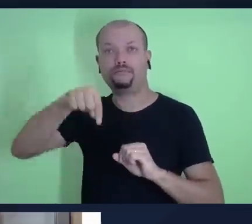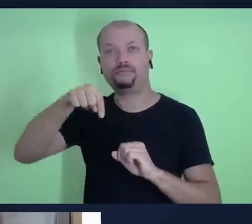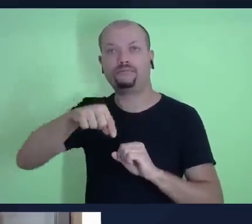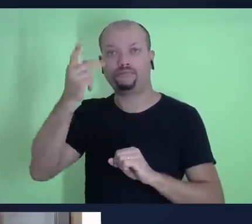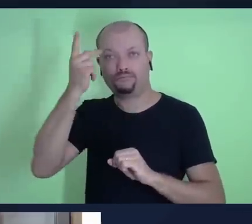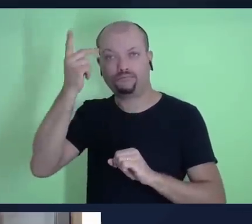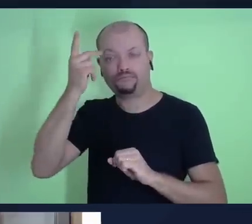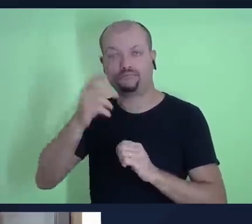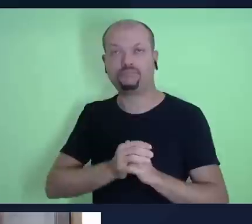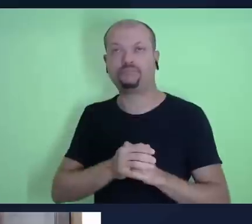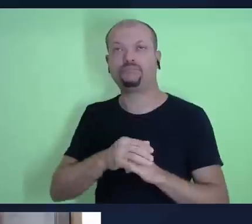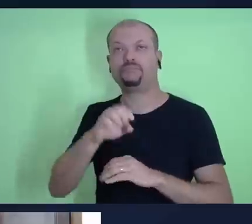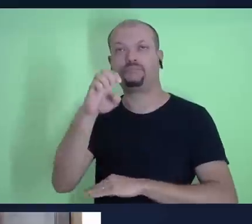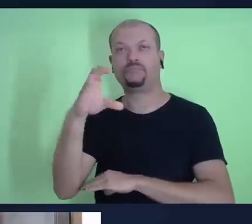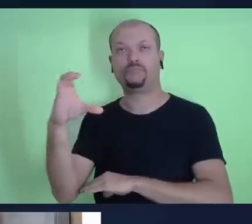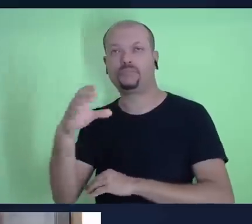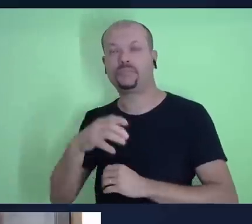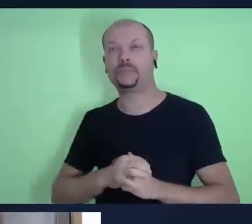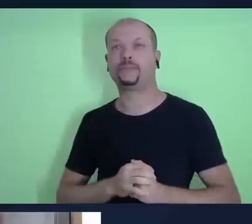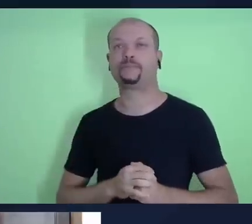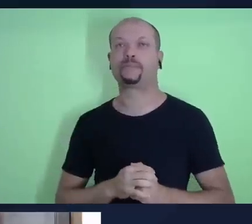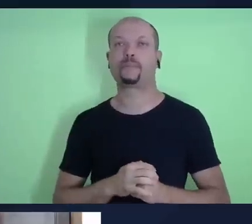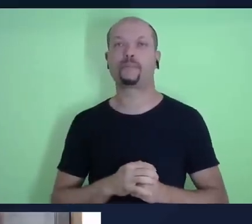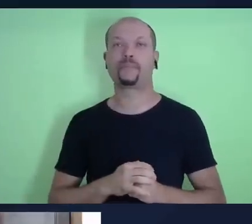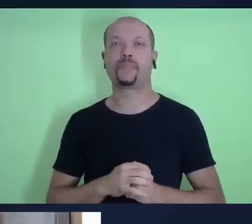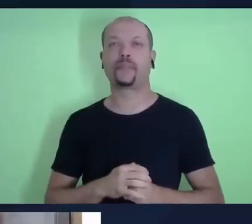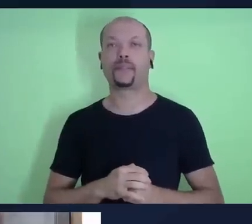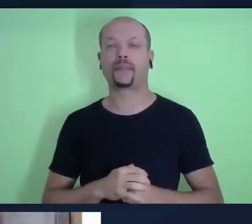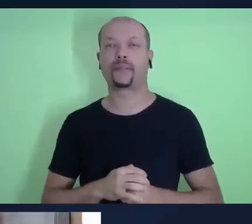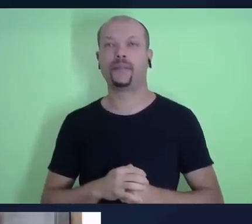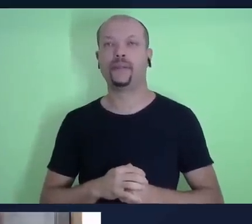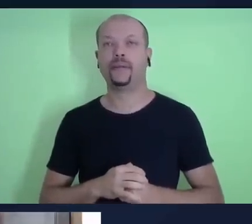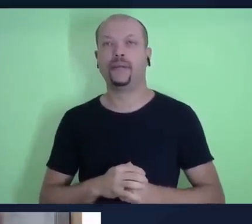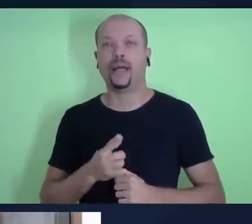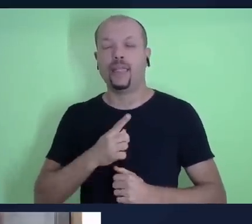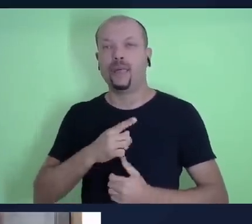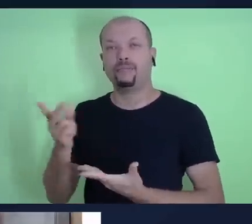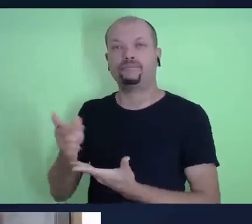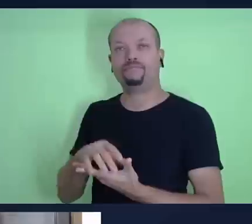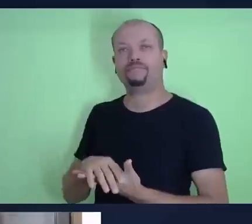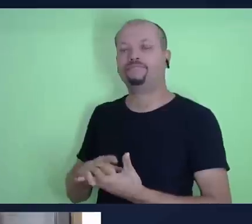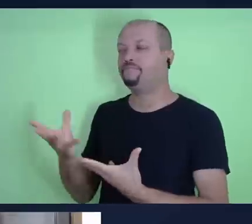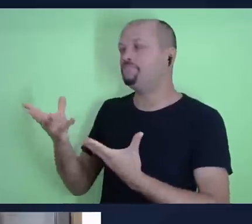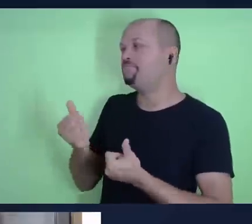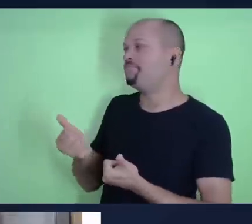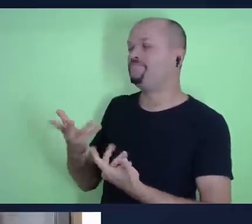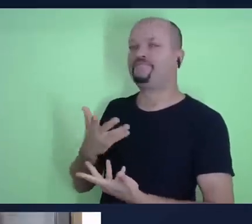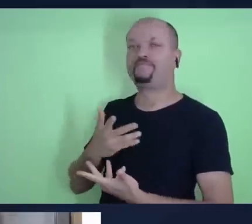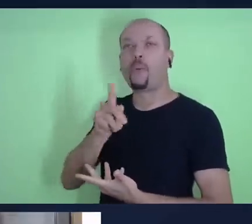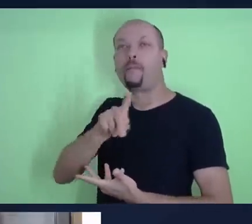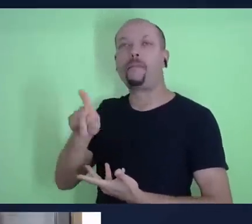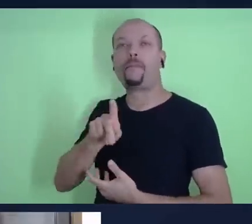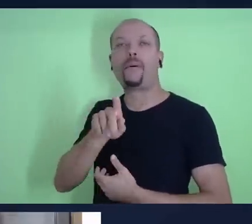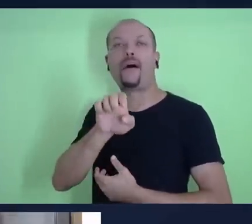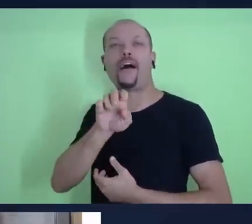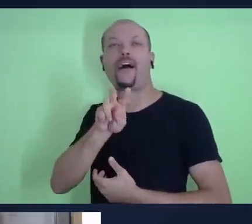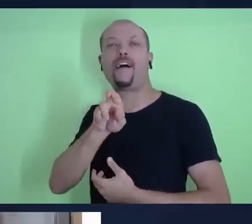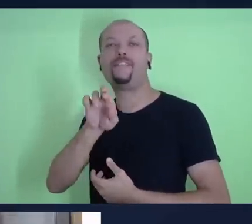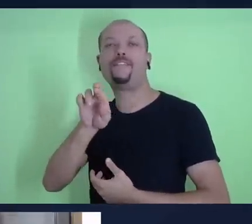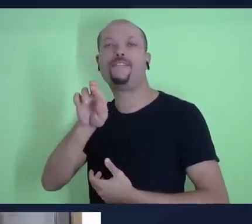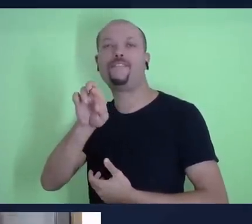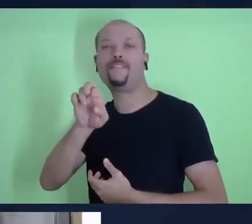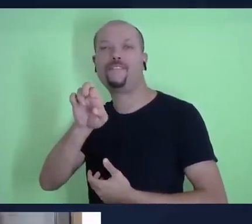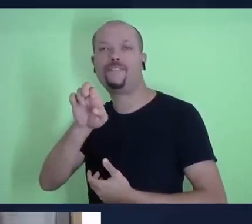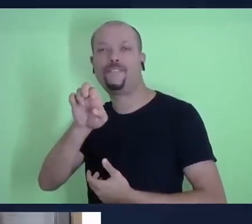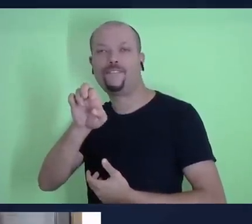Centro Universitário Adventista de São Paulo, Campos Engenheiro Coelho, eu tenho prazer de receber o professor Everson Mickenberger.